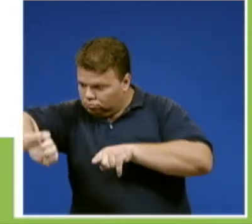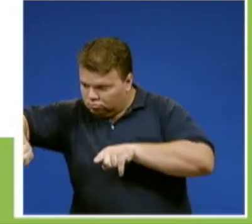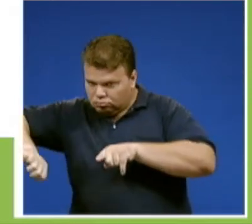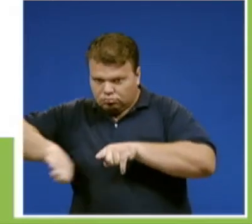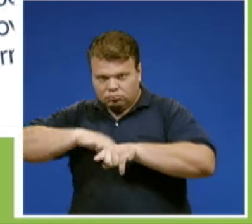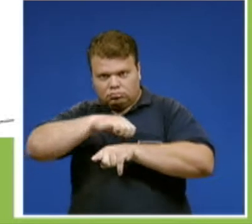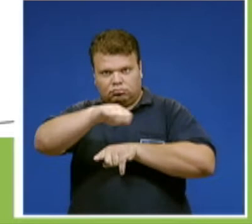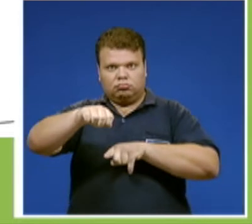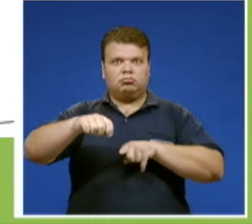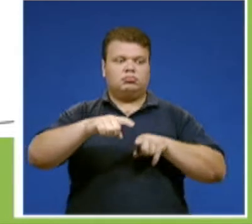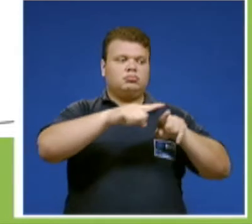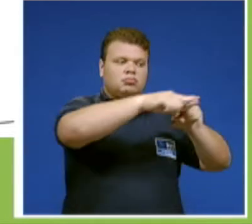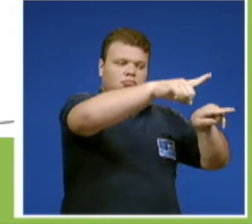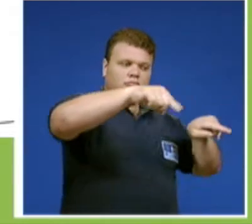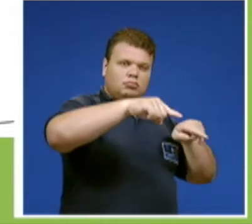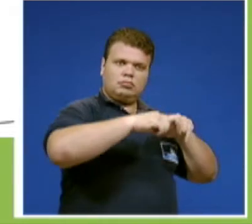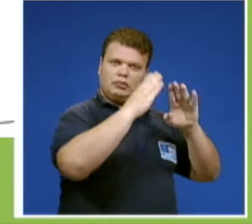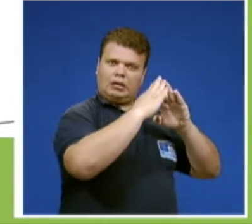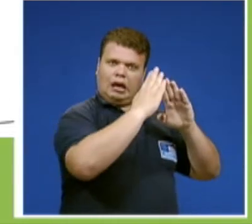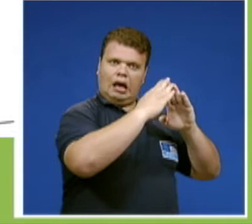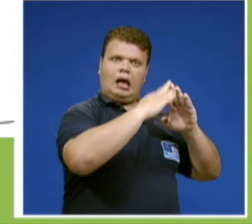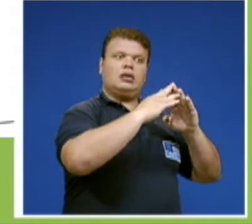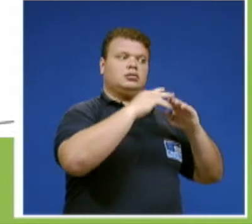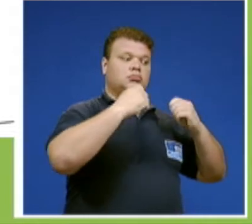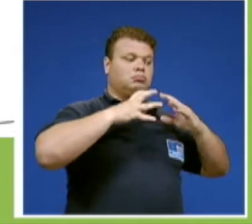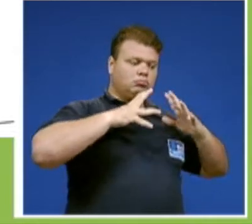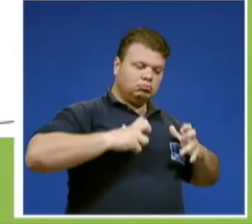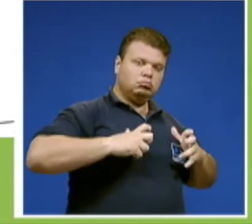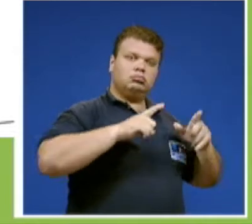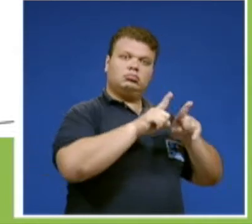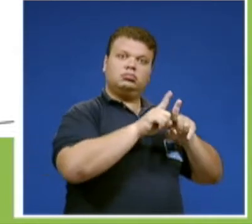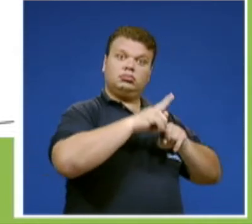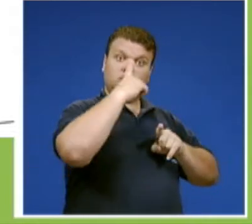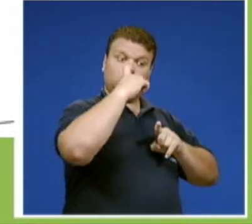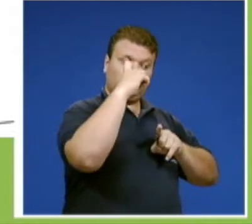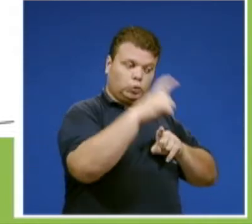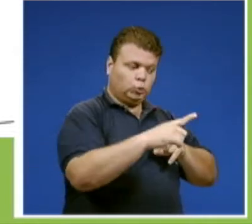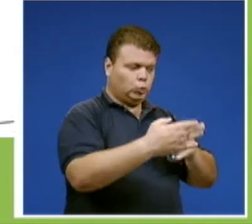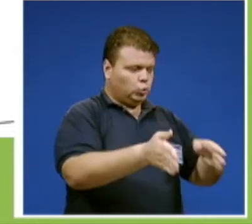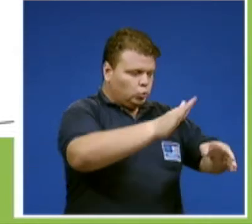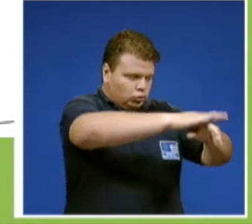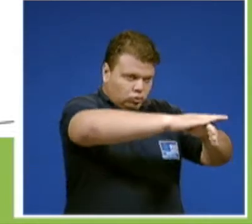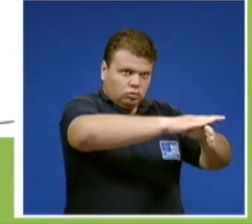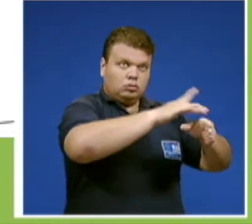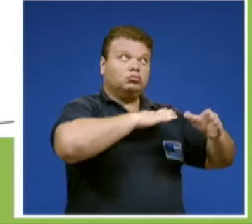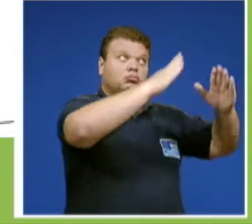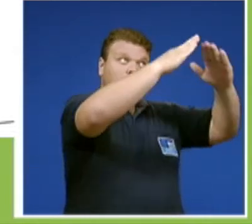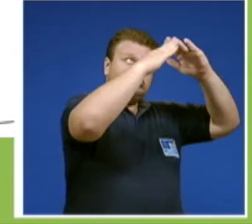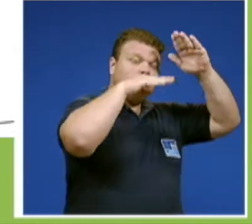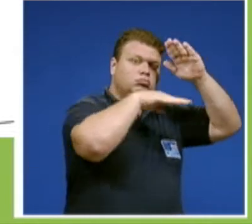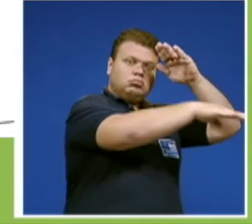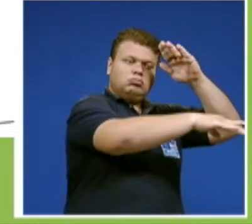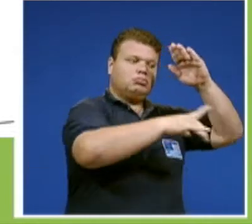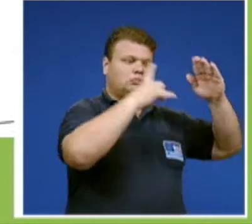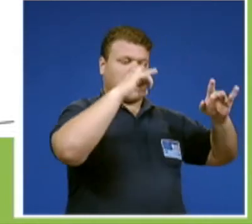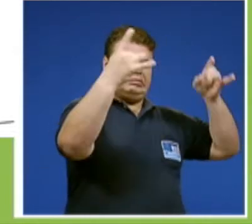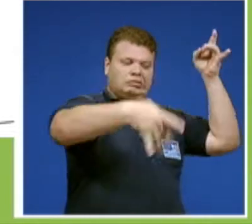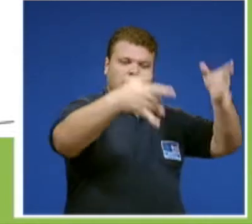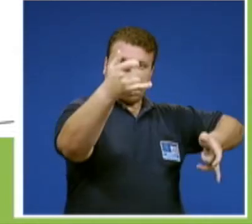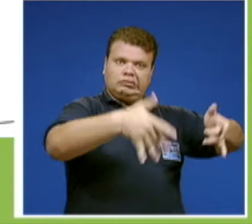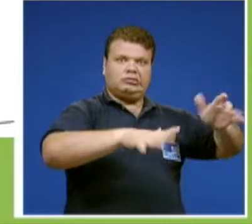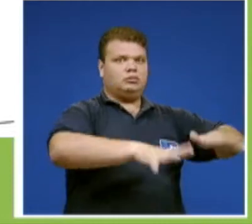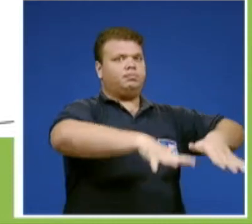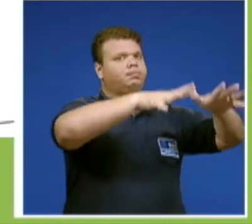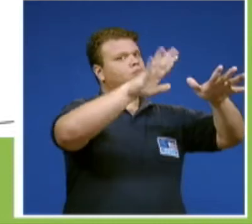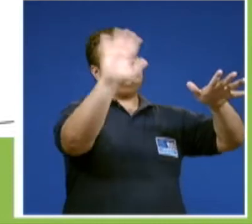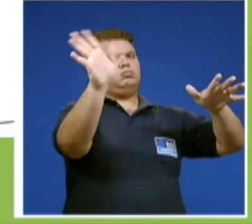internas. Mantenha quintais e áreas externas sempre limpos. As lixeiras fechadas e em locais cobertos. Não acumule